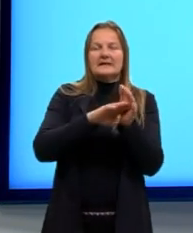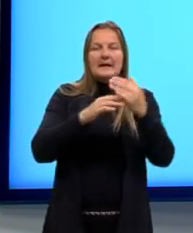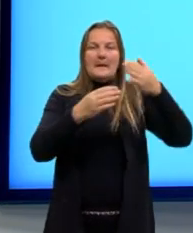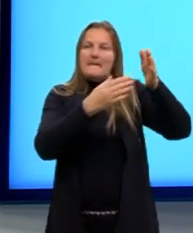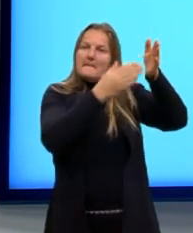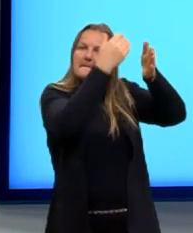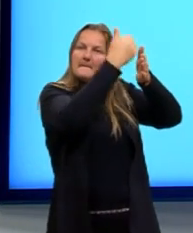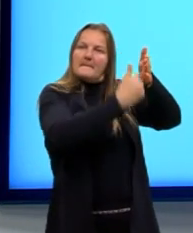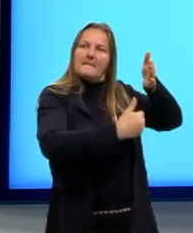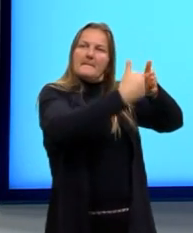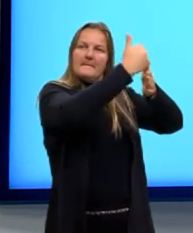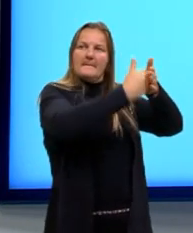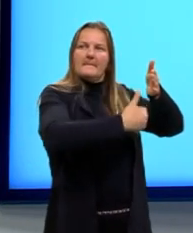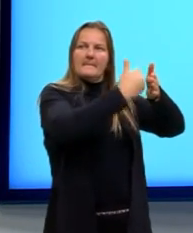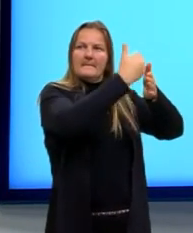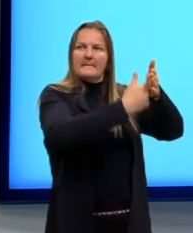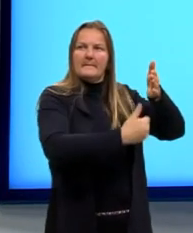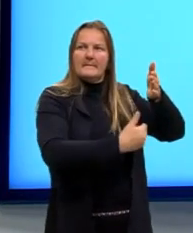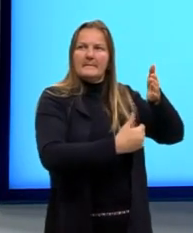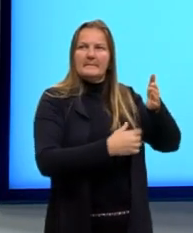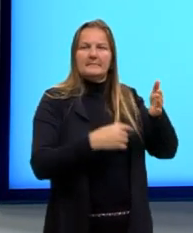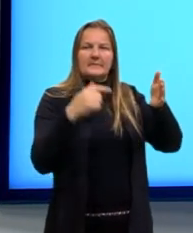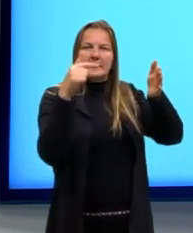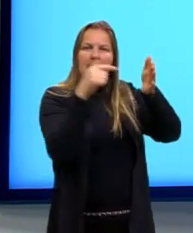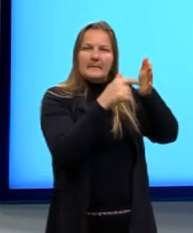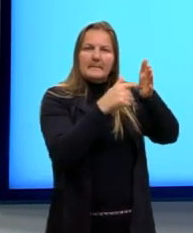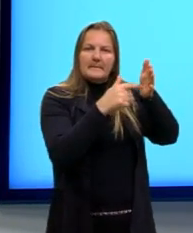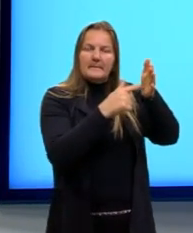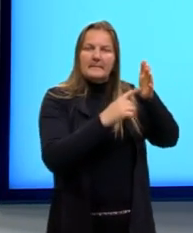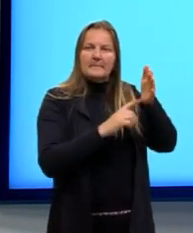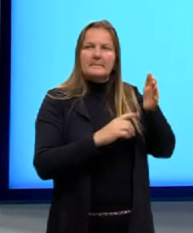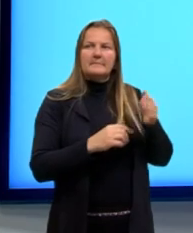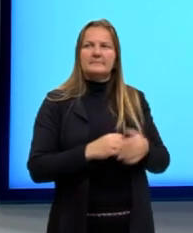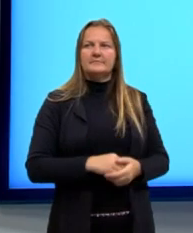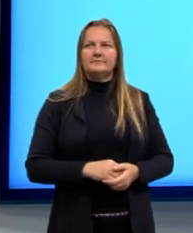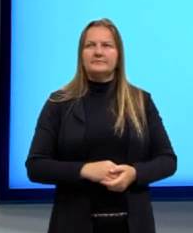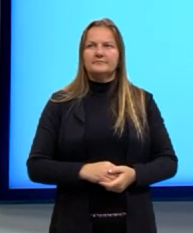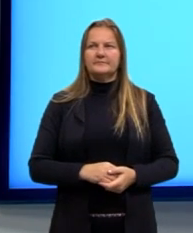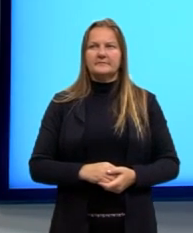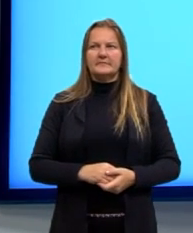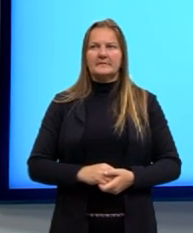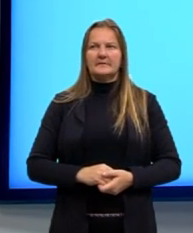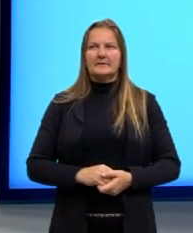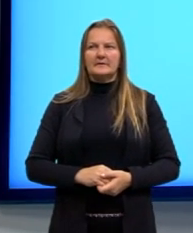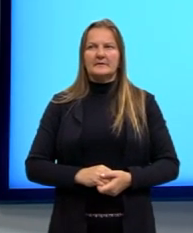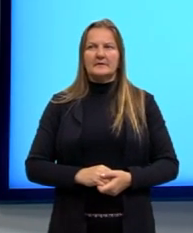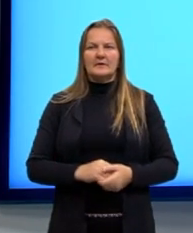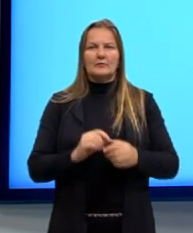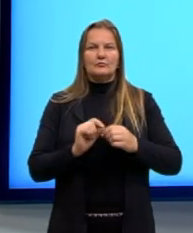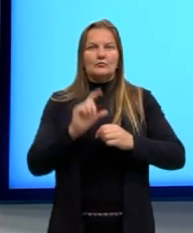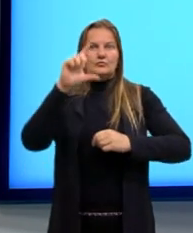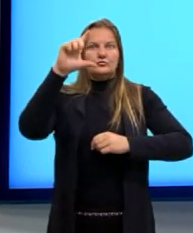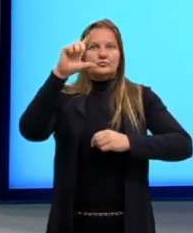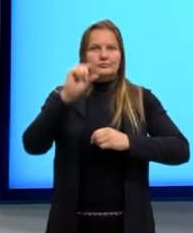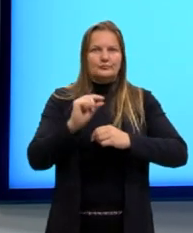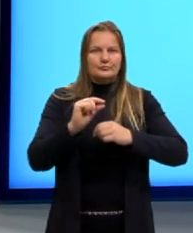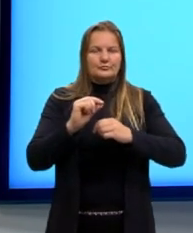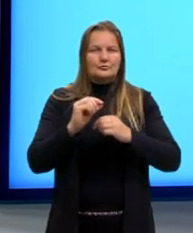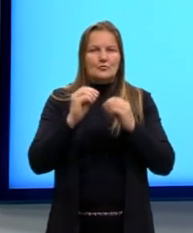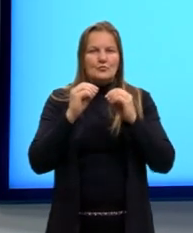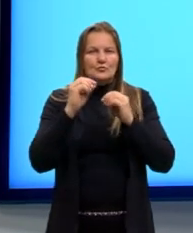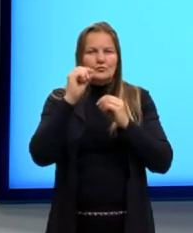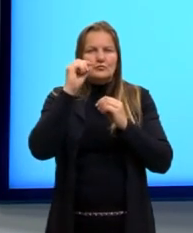parede, a gente vai ter os pontos de máxima iluminação e os pontos de mínima, que é onde vai ficar escuro.